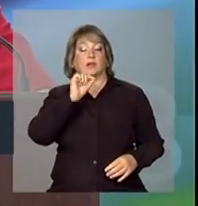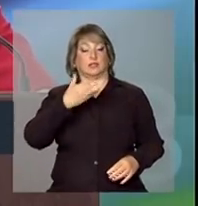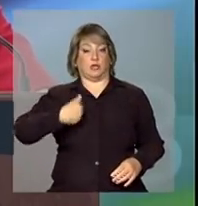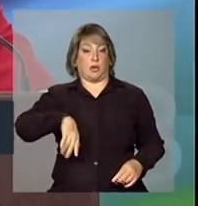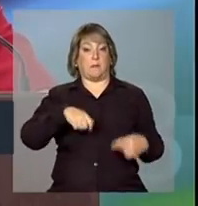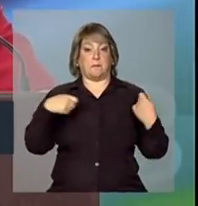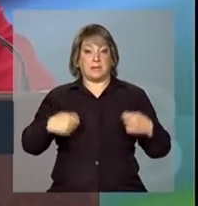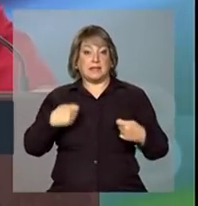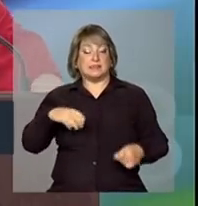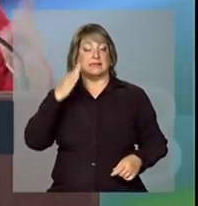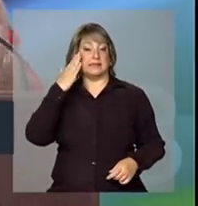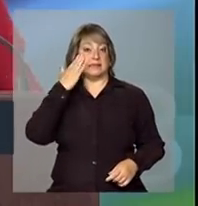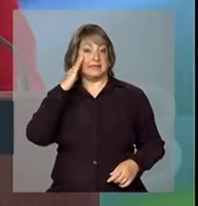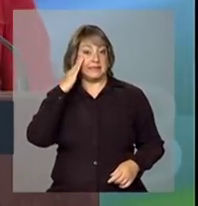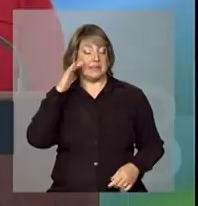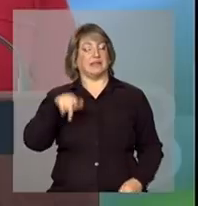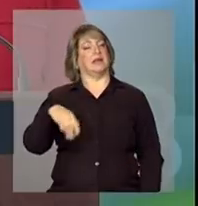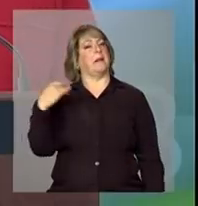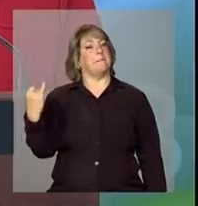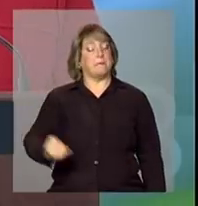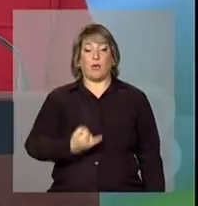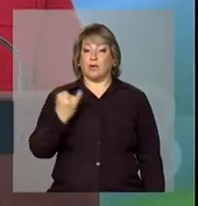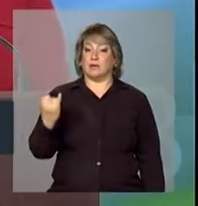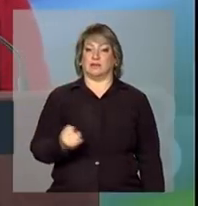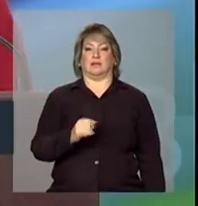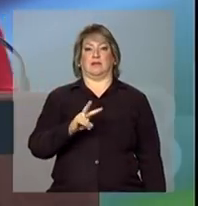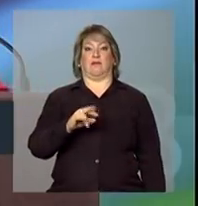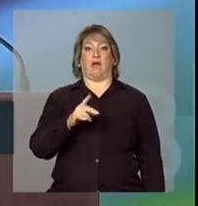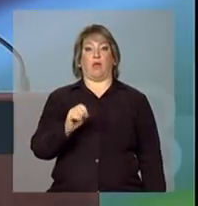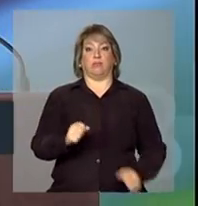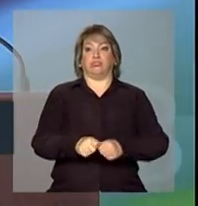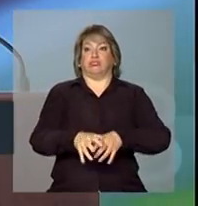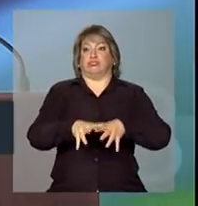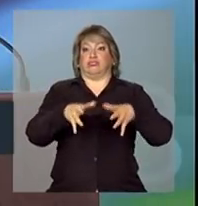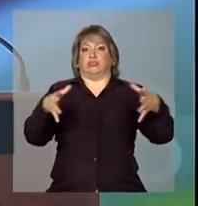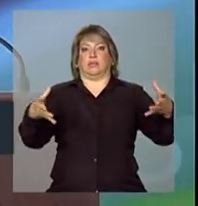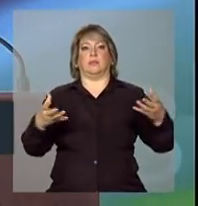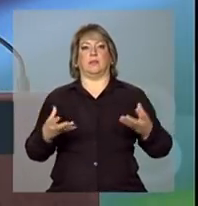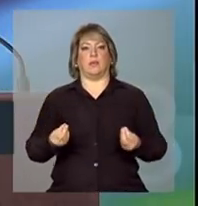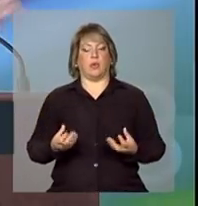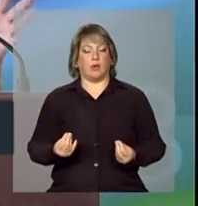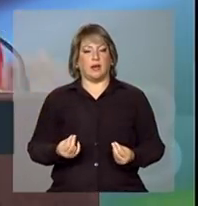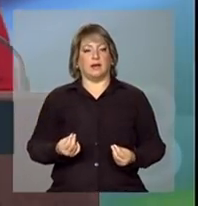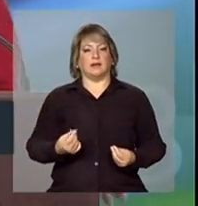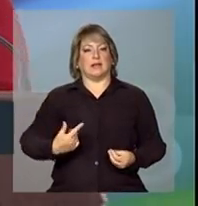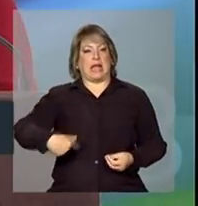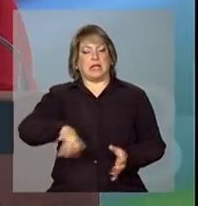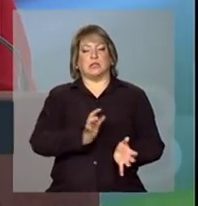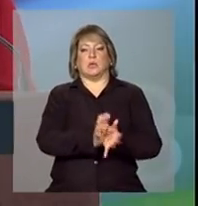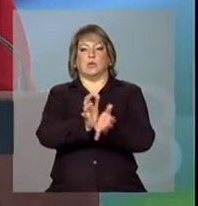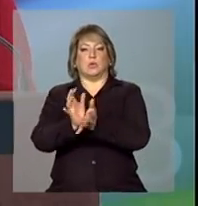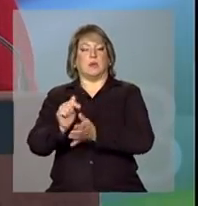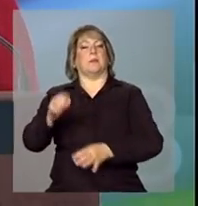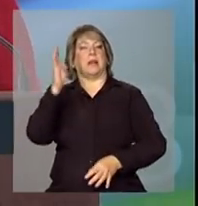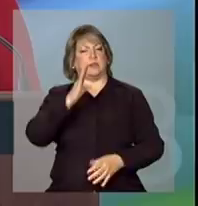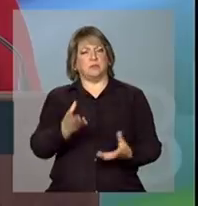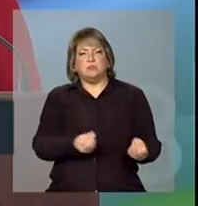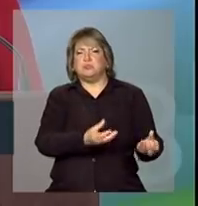consciência da expressividade já hoje desse segmento no Brasil.